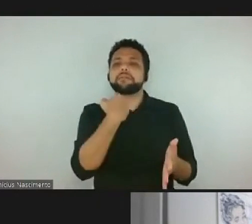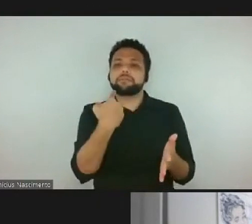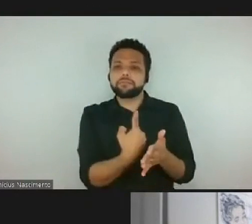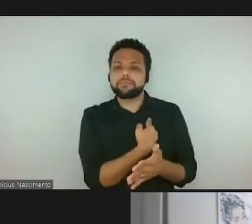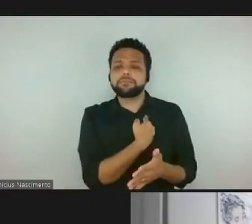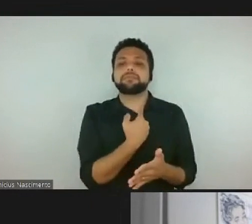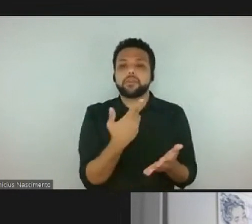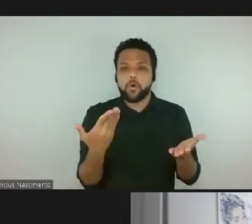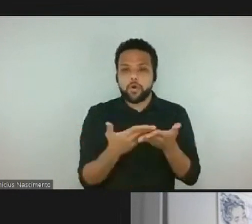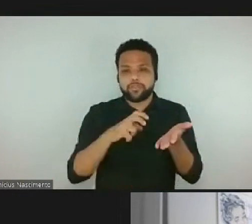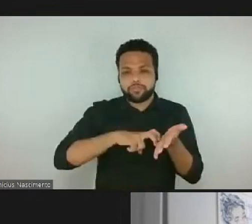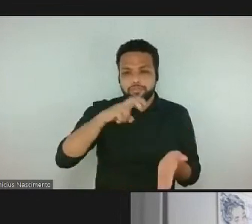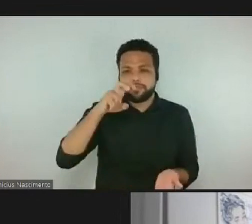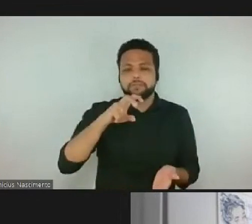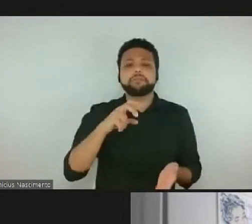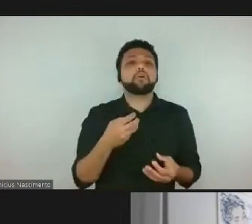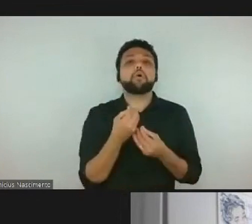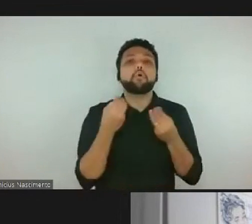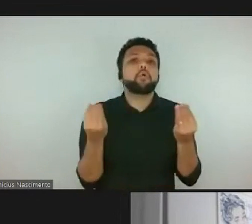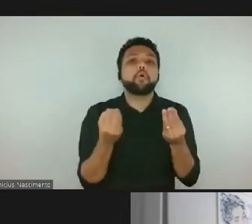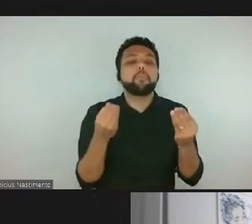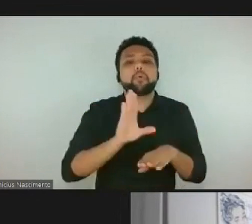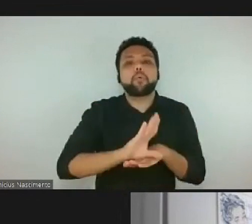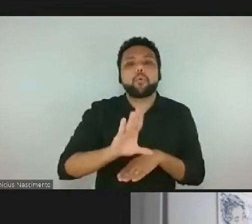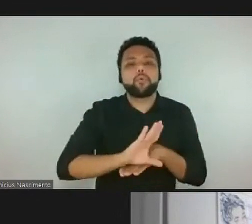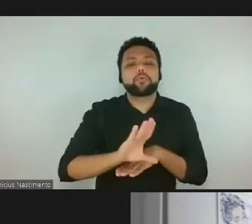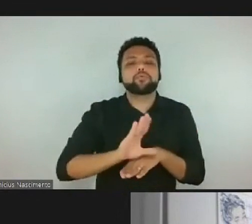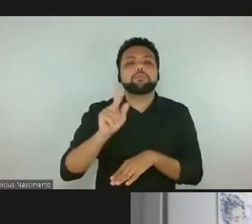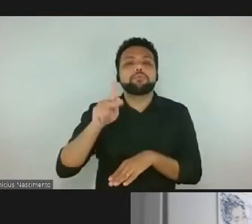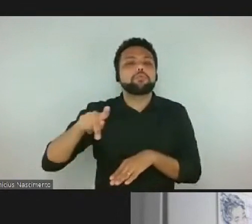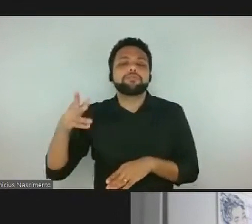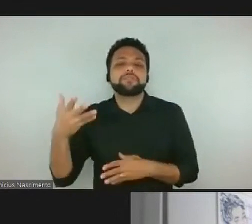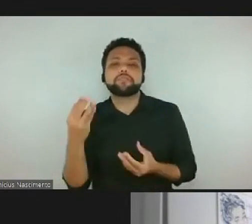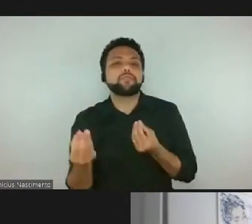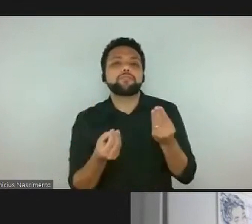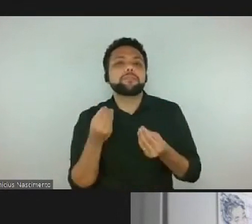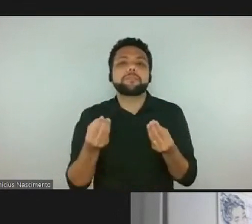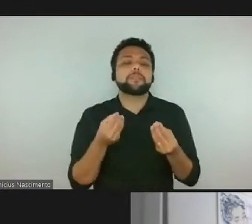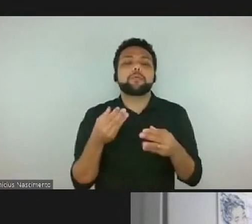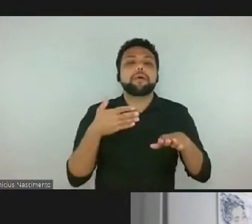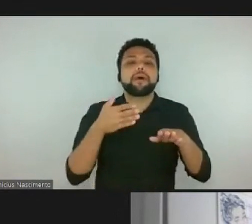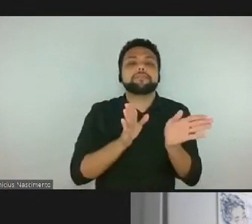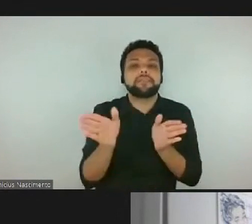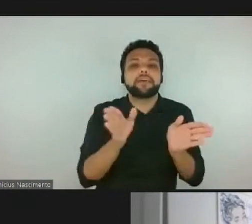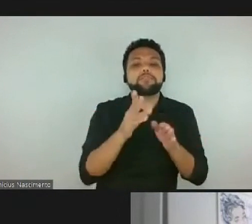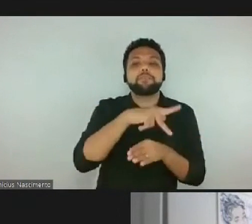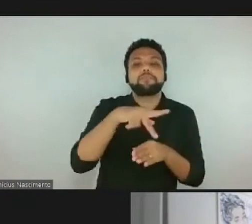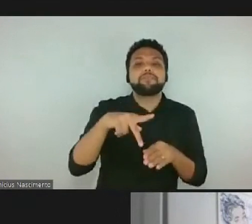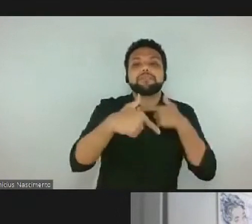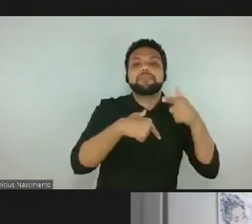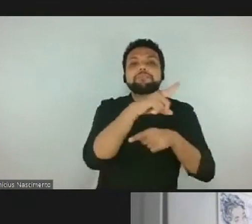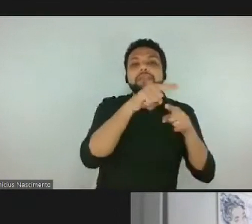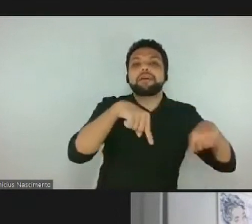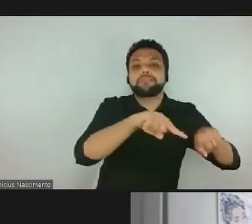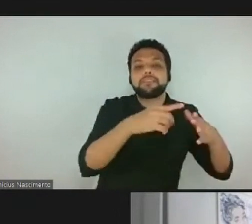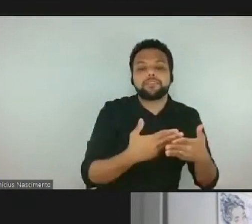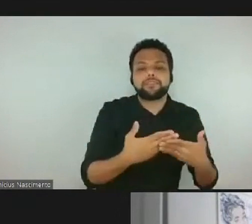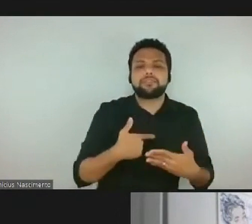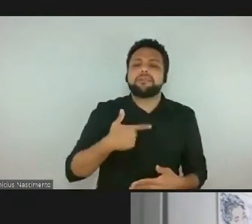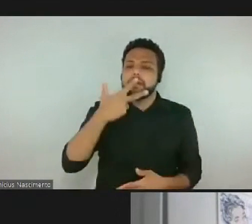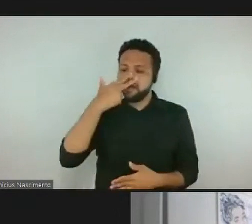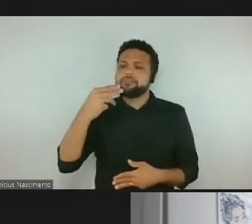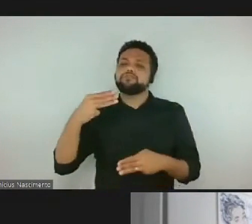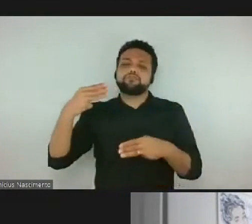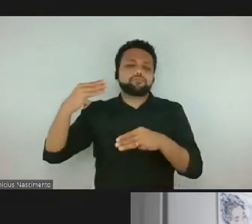foi hoje de manhã, como é que eu faço a capacitação do professor? Como é que eu dou acesso ao professor? Eu acho que isso... o museu precisa disso